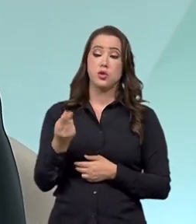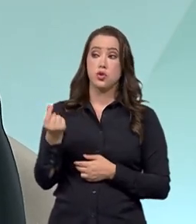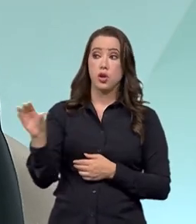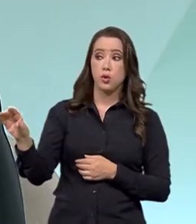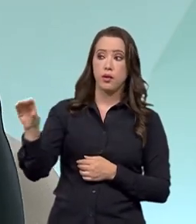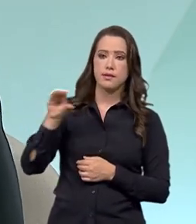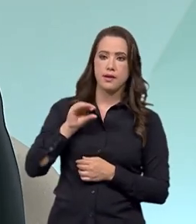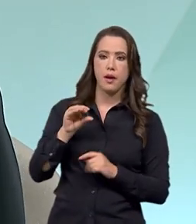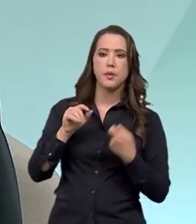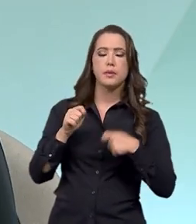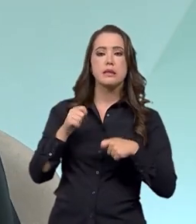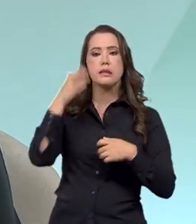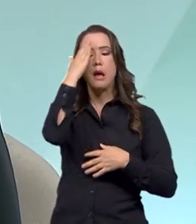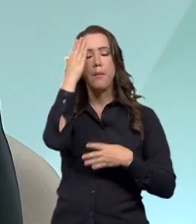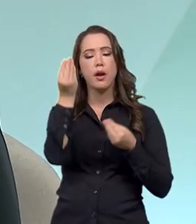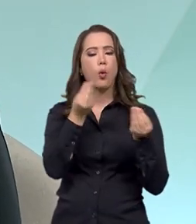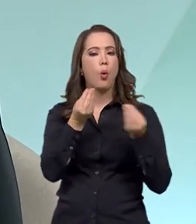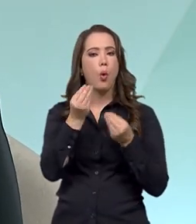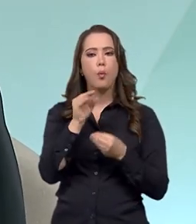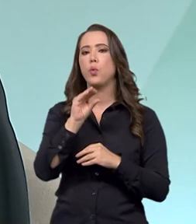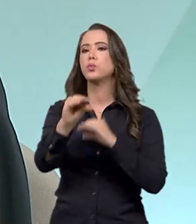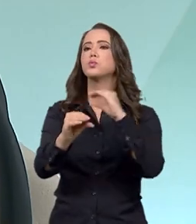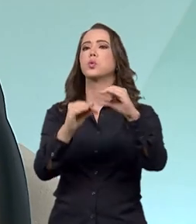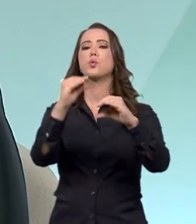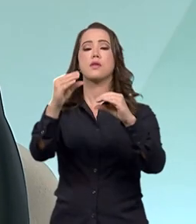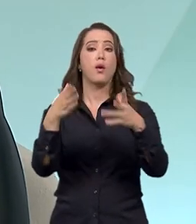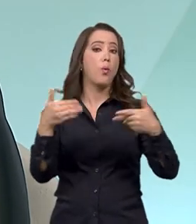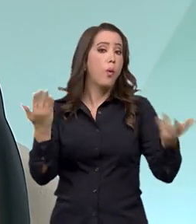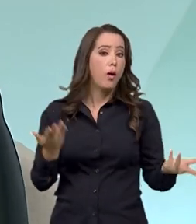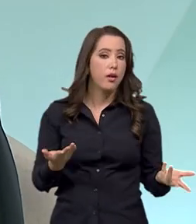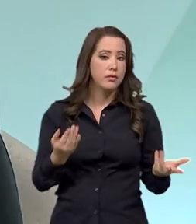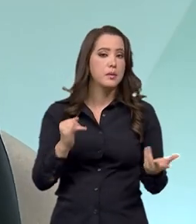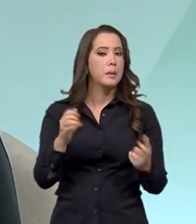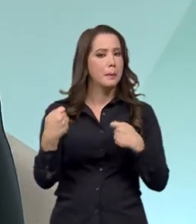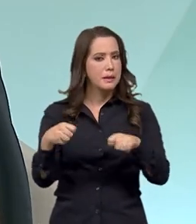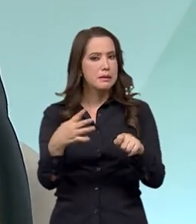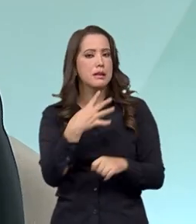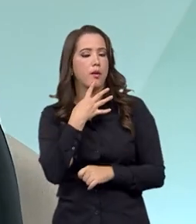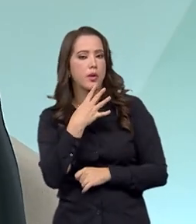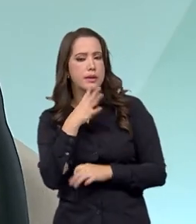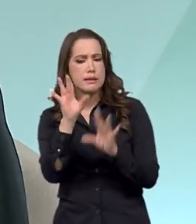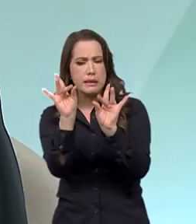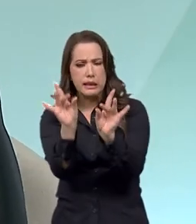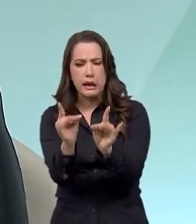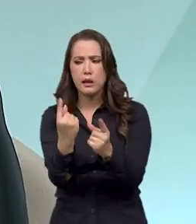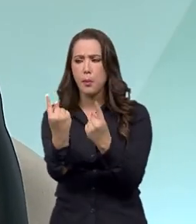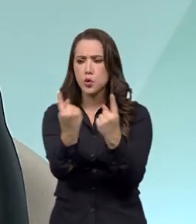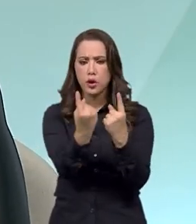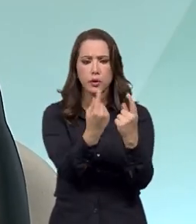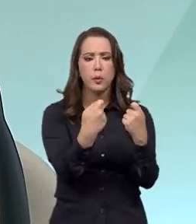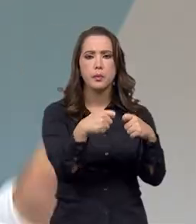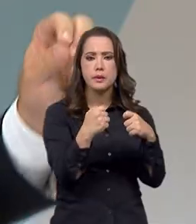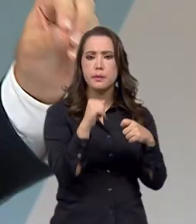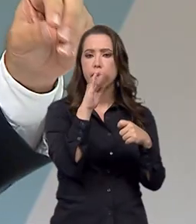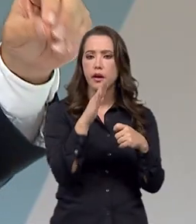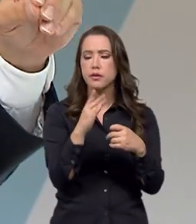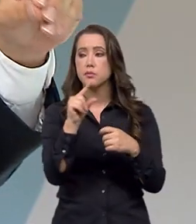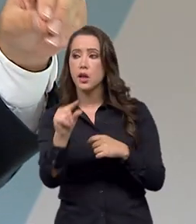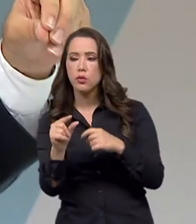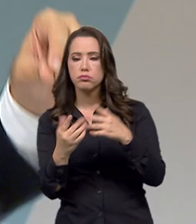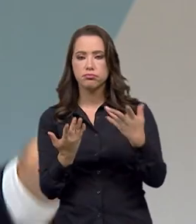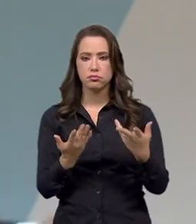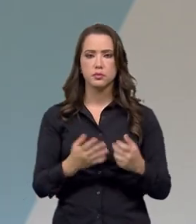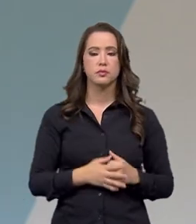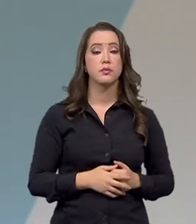suplementar, na definição das prioridades, né? De recursos, a gente precisa ter esse diagnóstico e a gente está fazendo isso. Isso vai ter